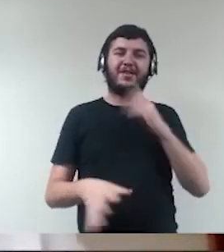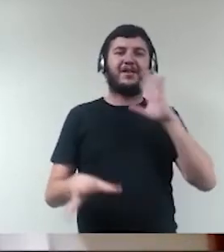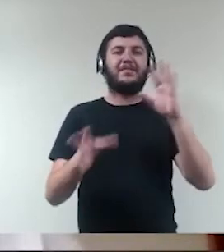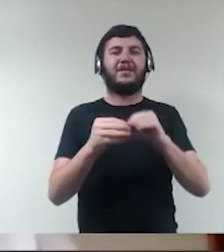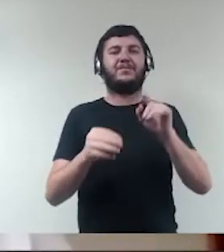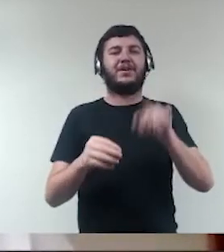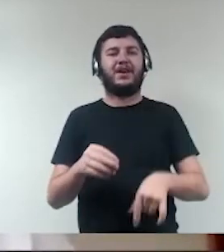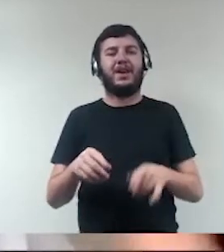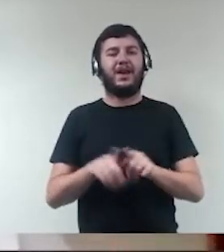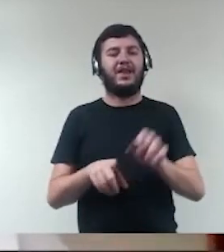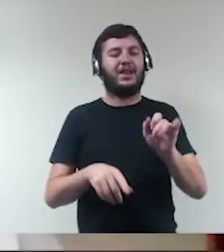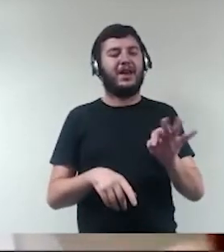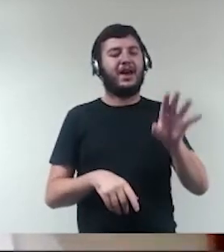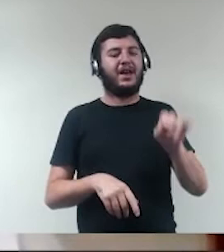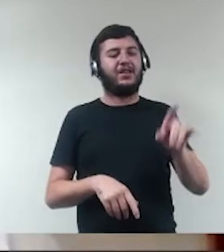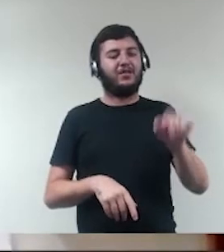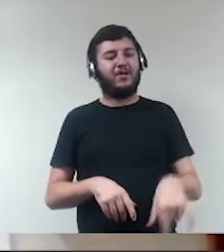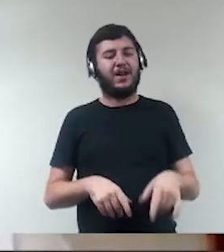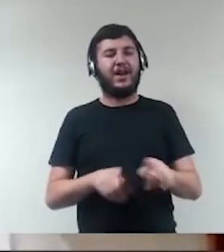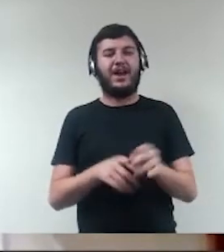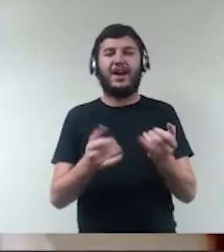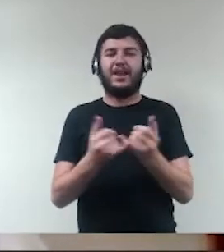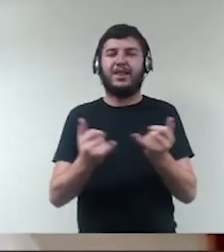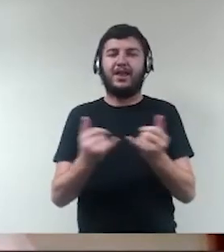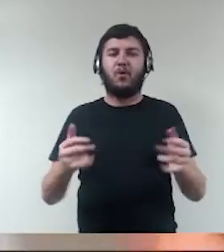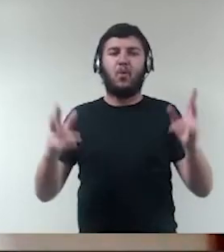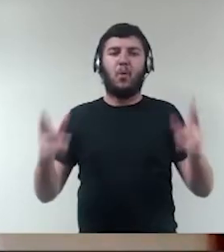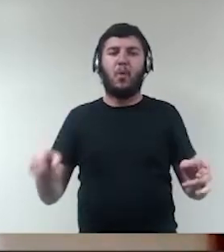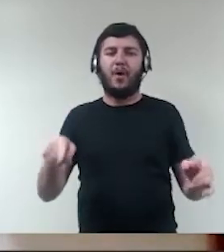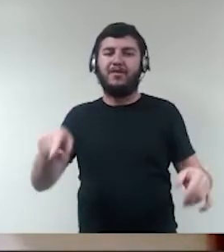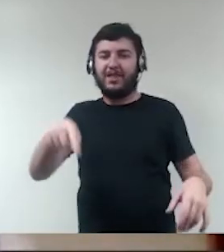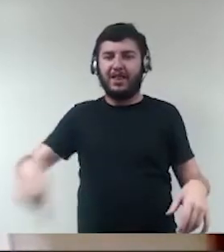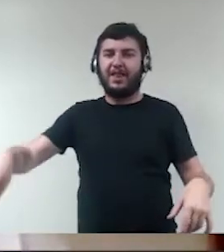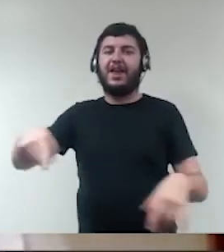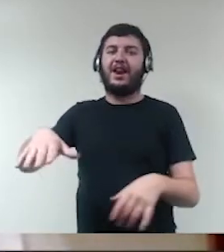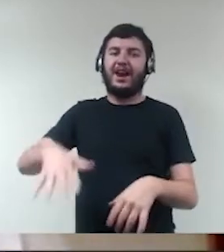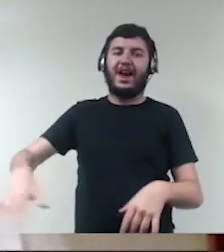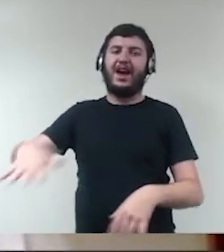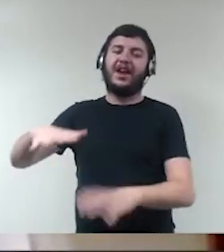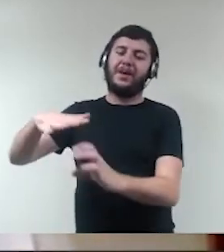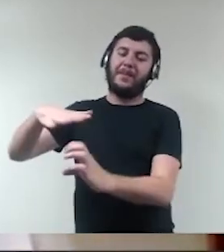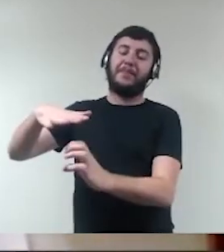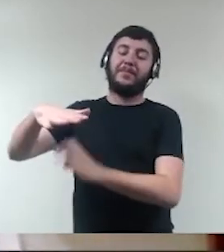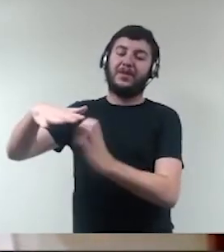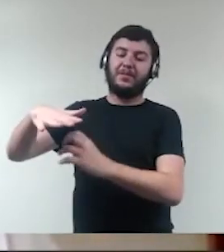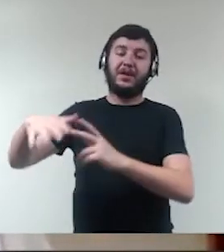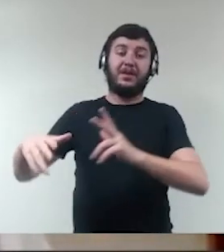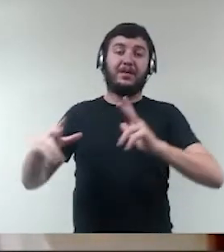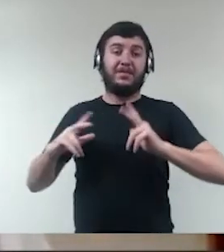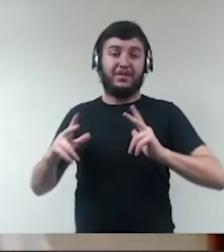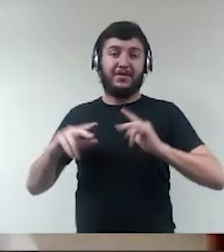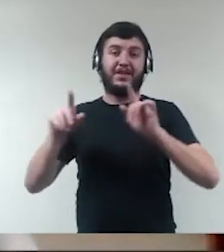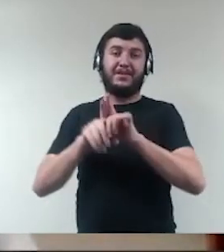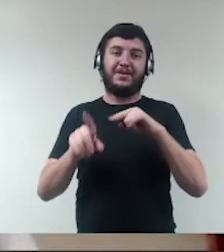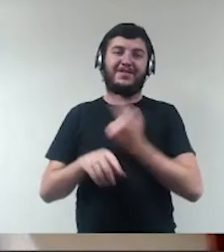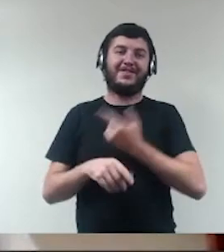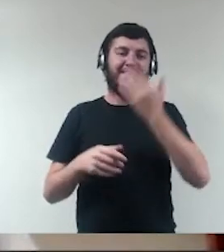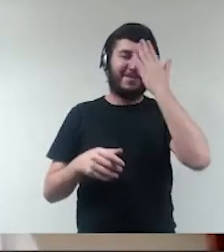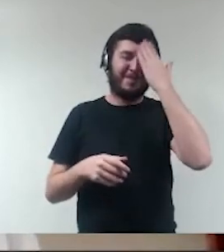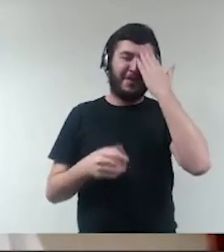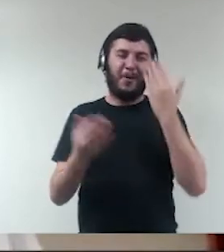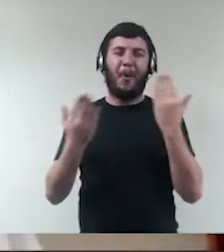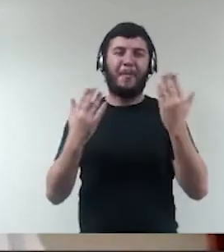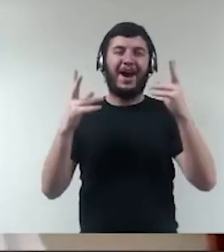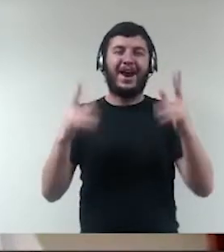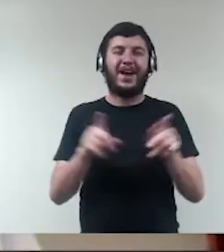não iguais são muito semelhantes. Então, literalmente o outro lado da moeda, o